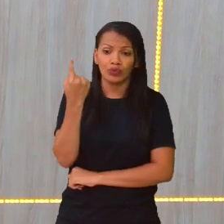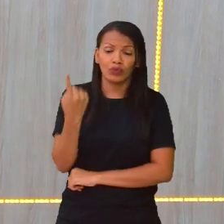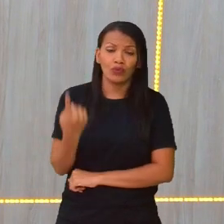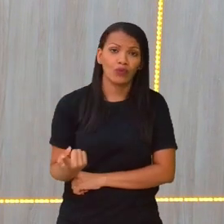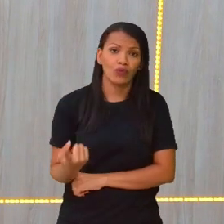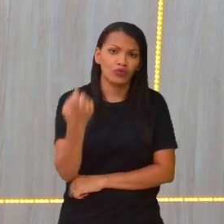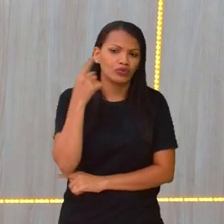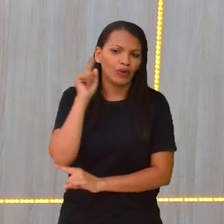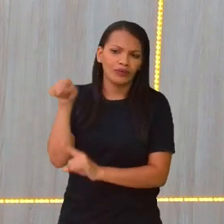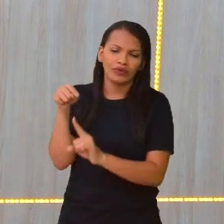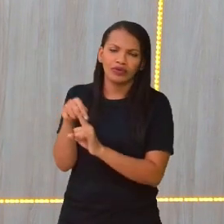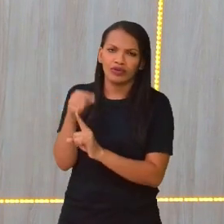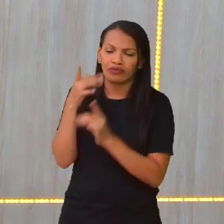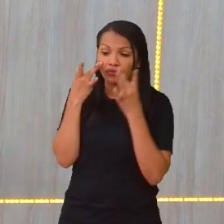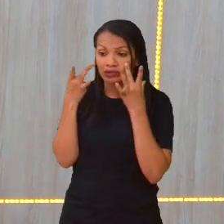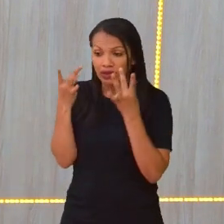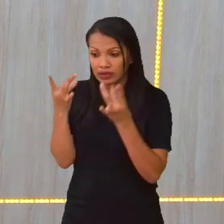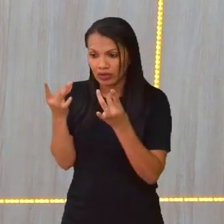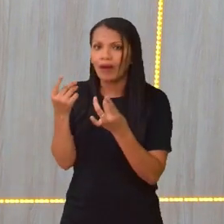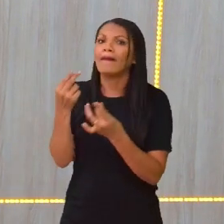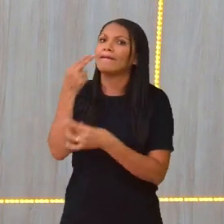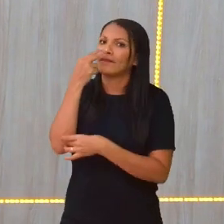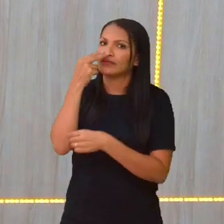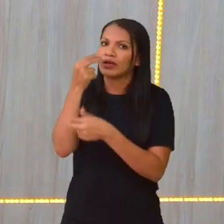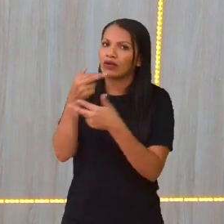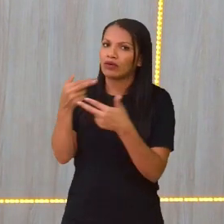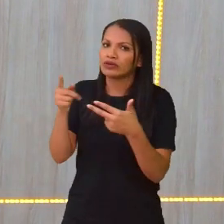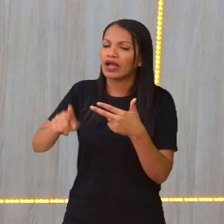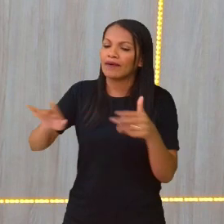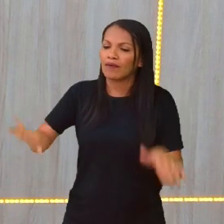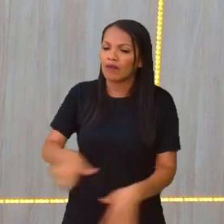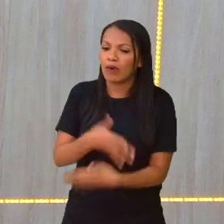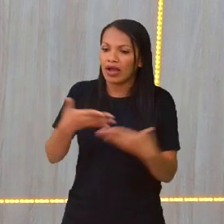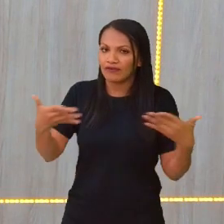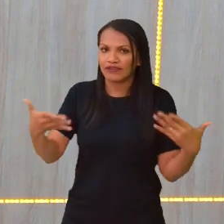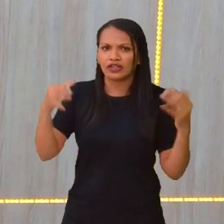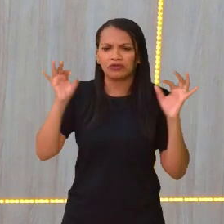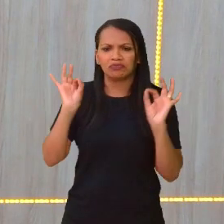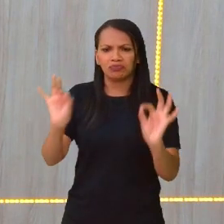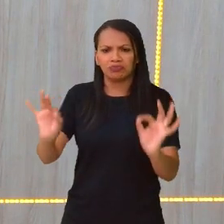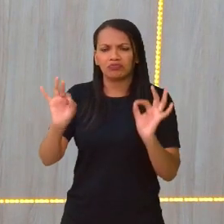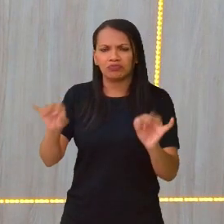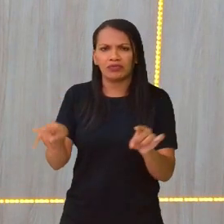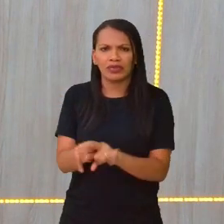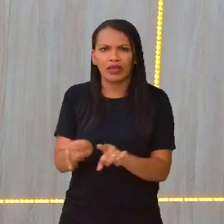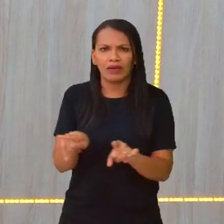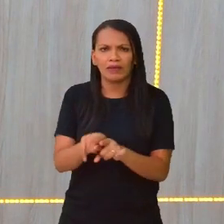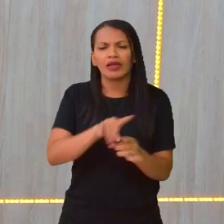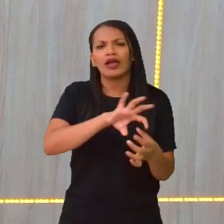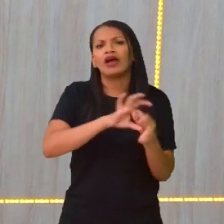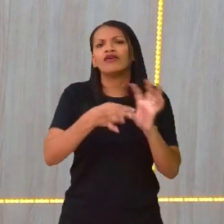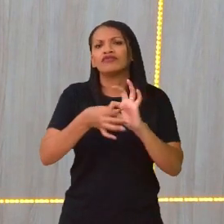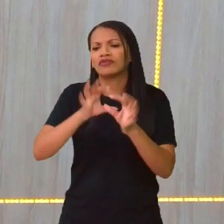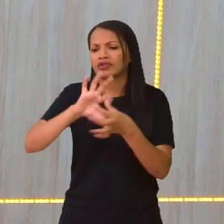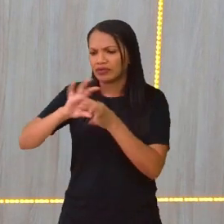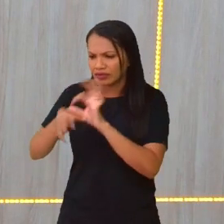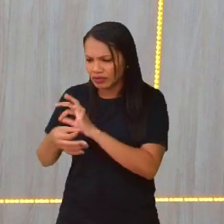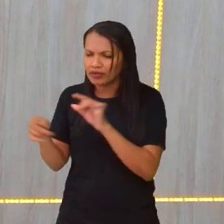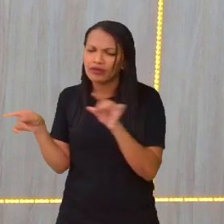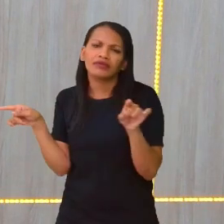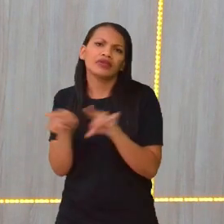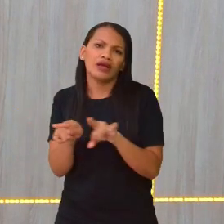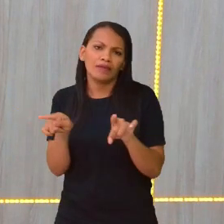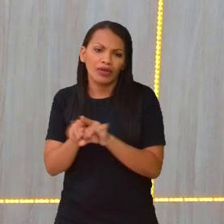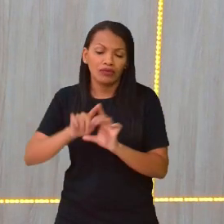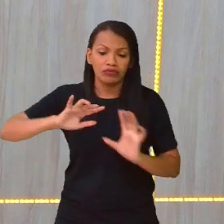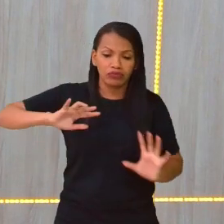prestando atenção na mesma coisa. Então, é um evento muito poderoso, né? Assim como as Olimpíadas são também muito poderosas porque também promovem